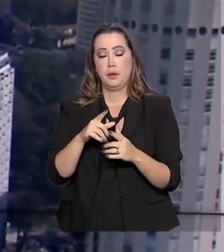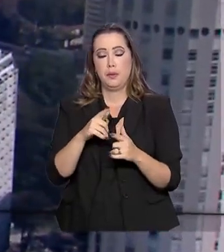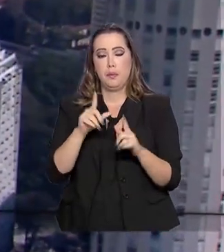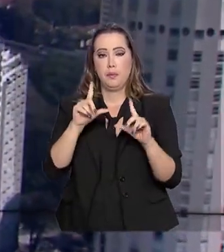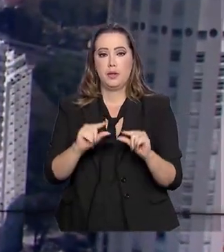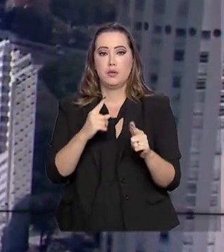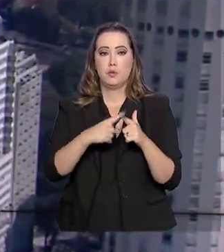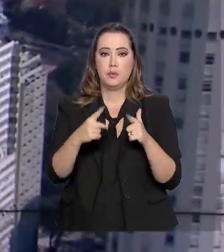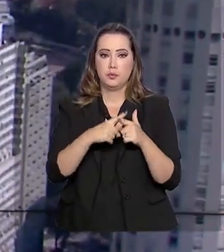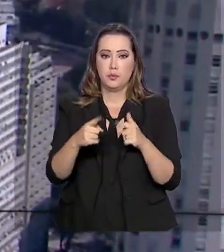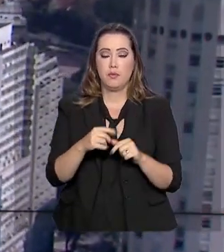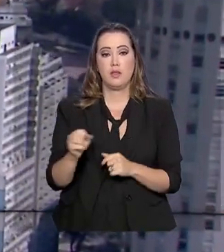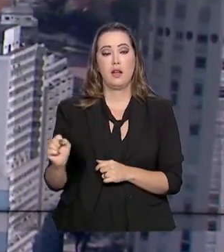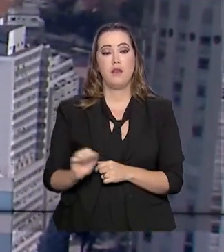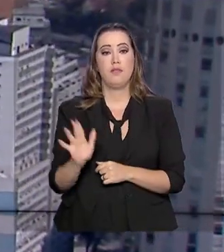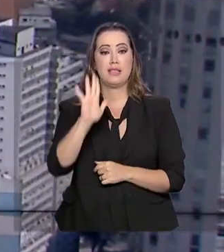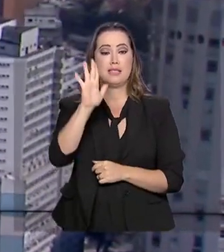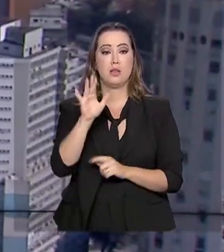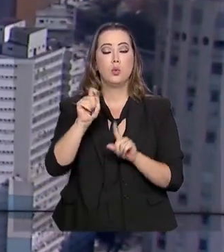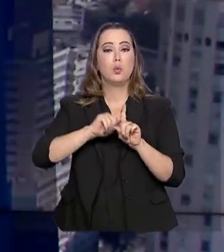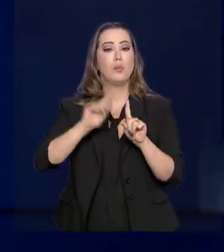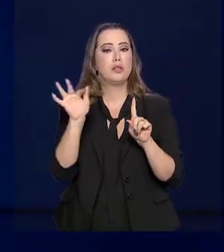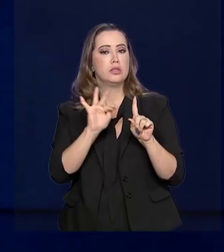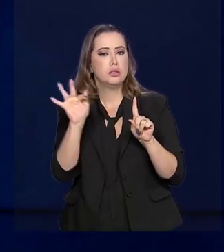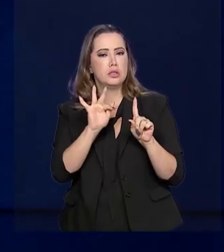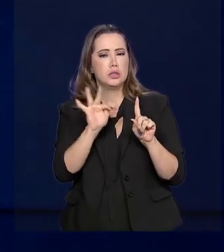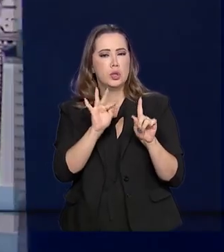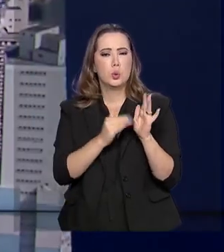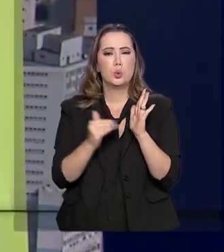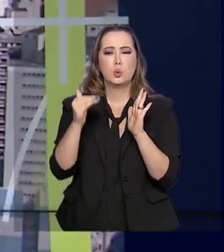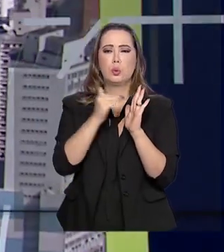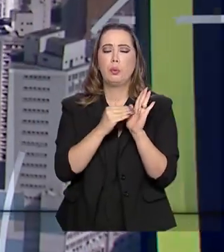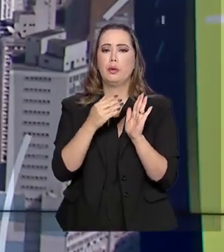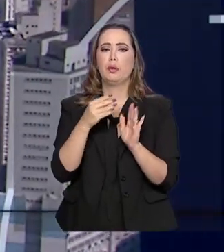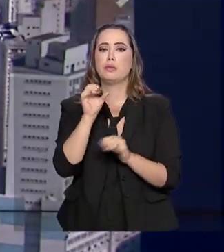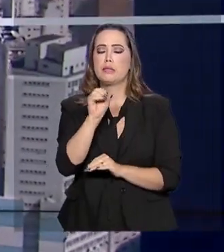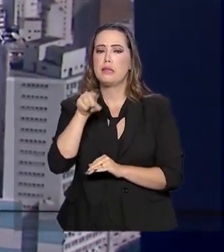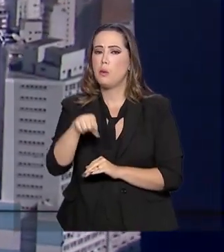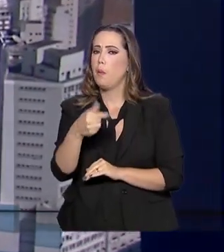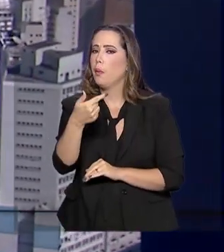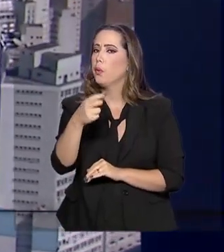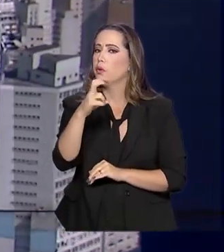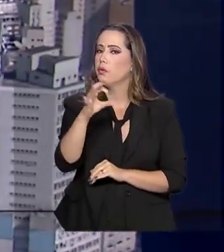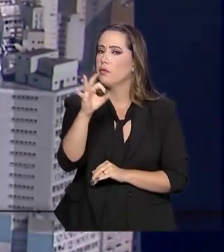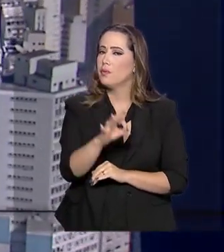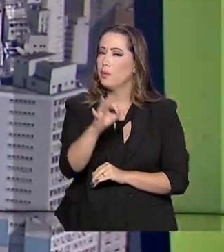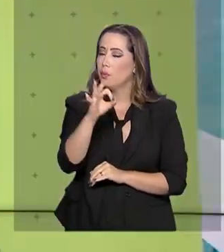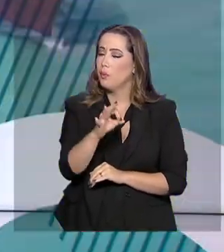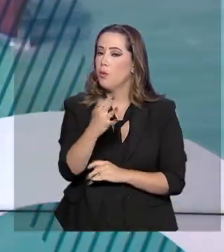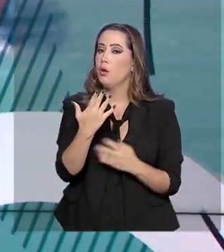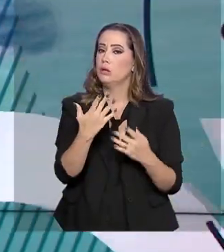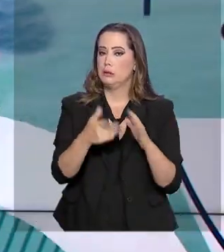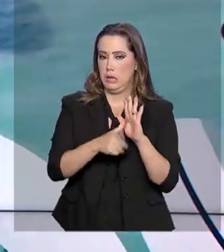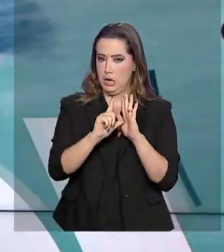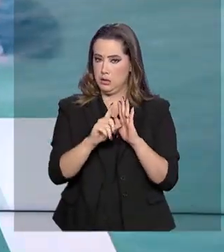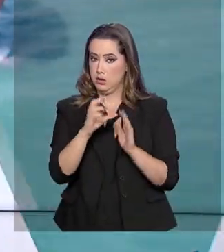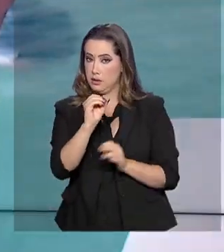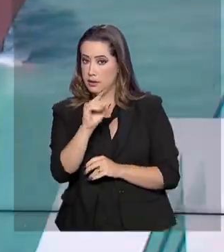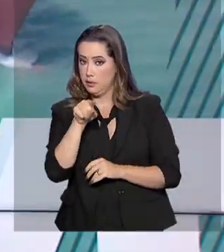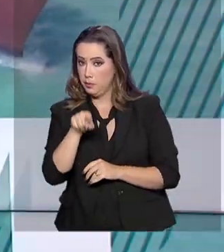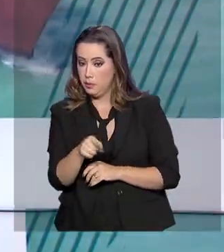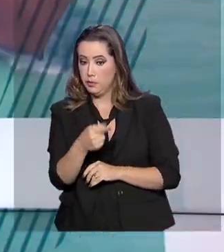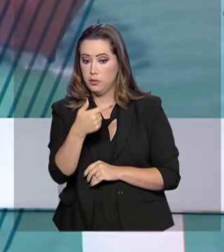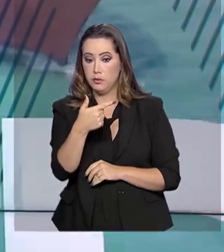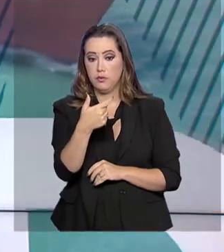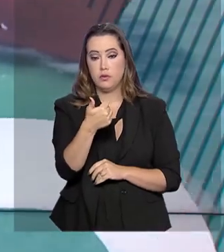em fevereiro teve alta de 0,25% depois de variar 0,21% em janeiro.